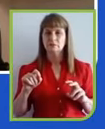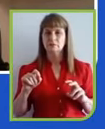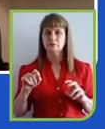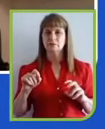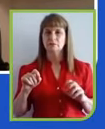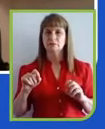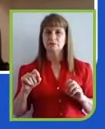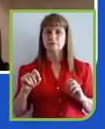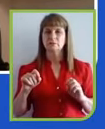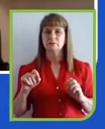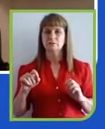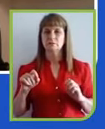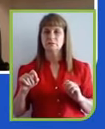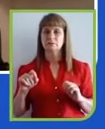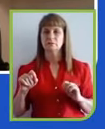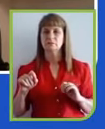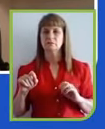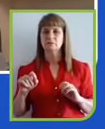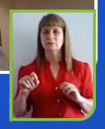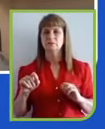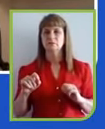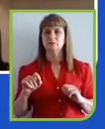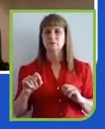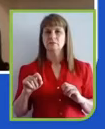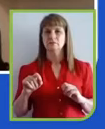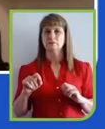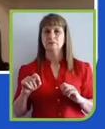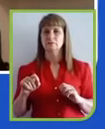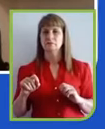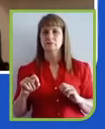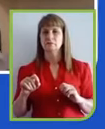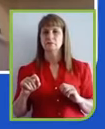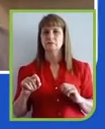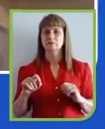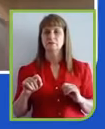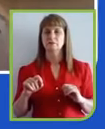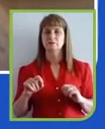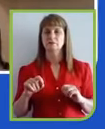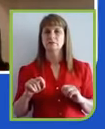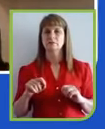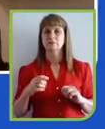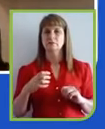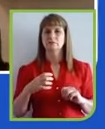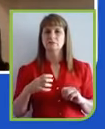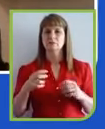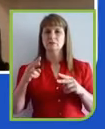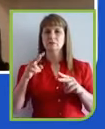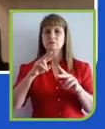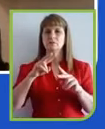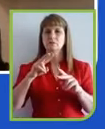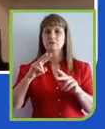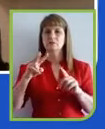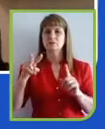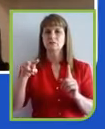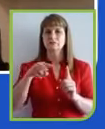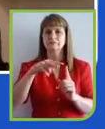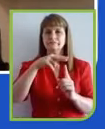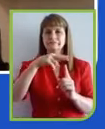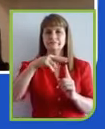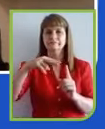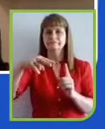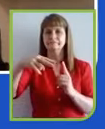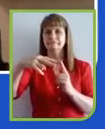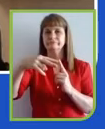necessite de um esforço maior? Eu vou olhar de uma forma setorial e vou